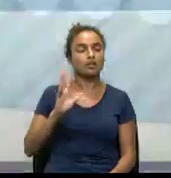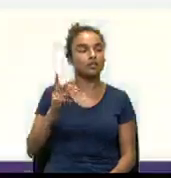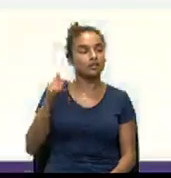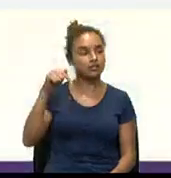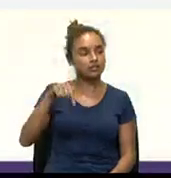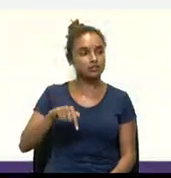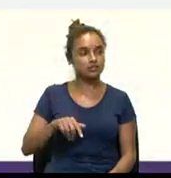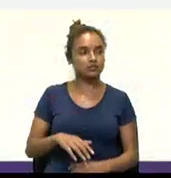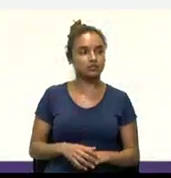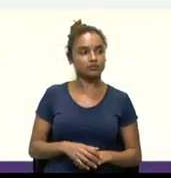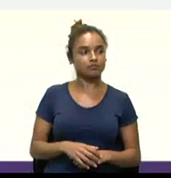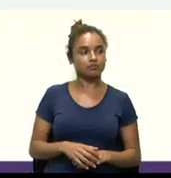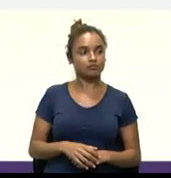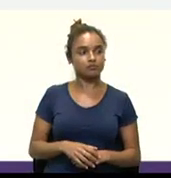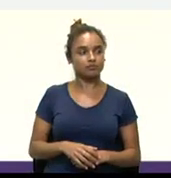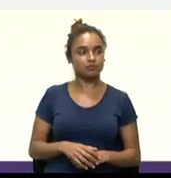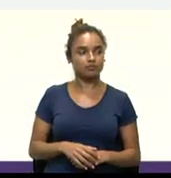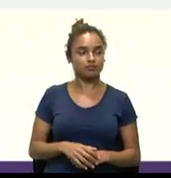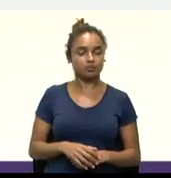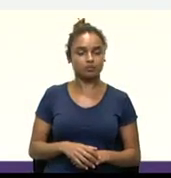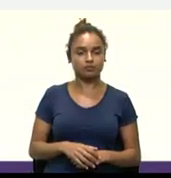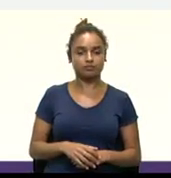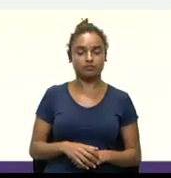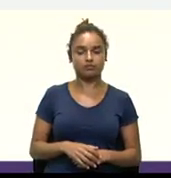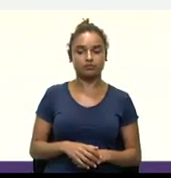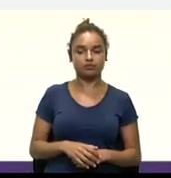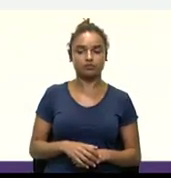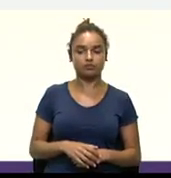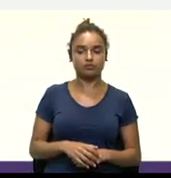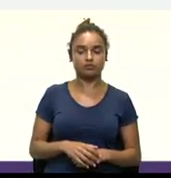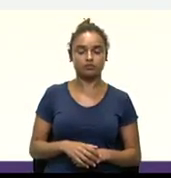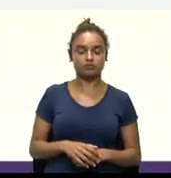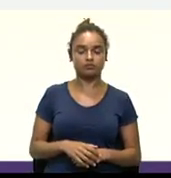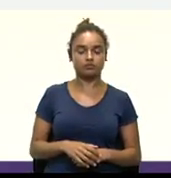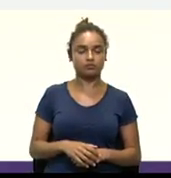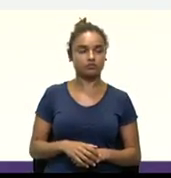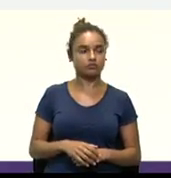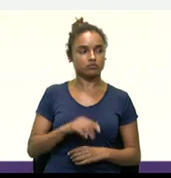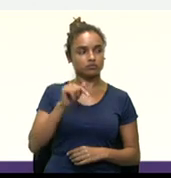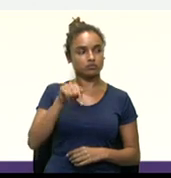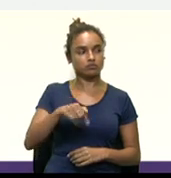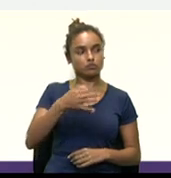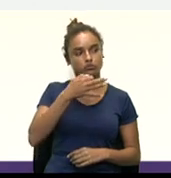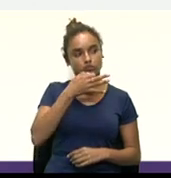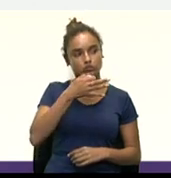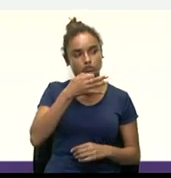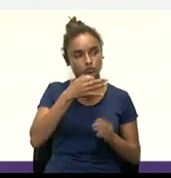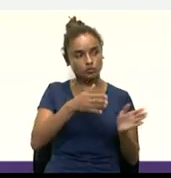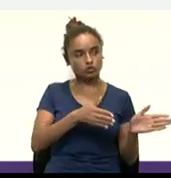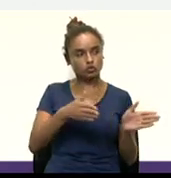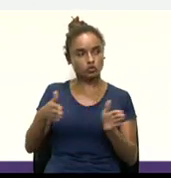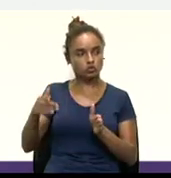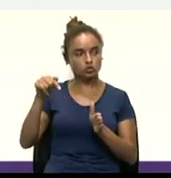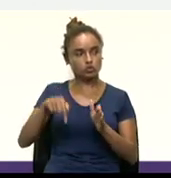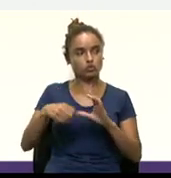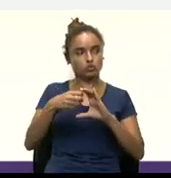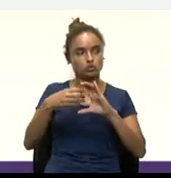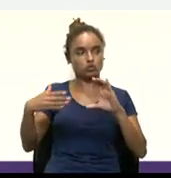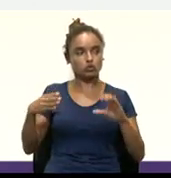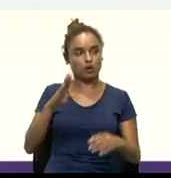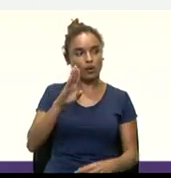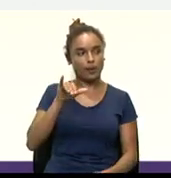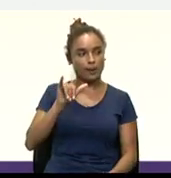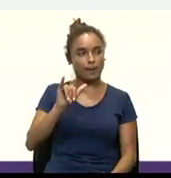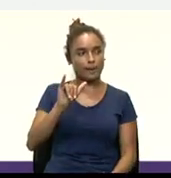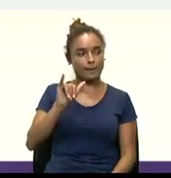vamos ali, a segunda situação. E, considerando, então, as características do bitcoin,